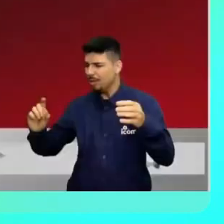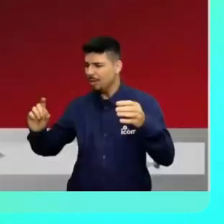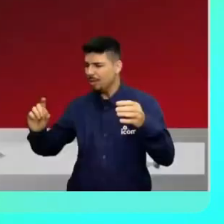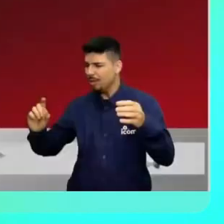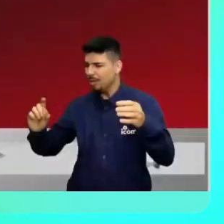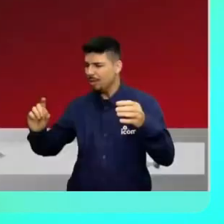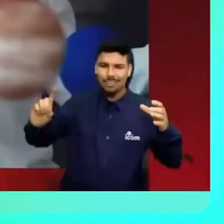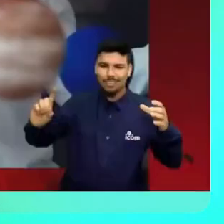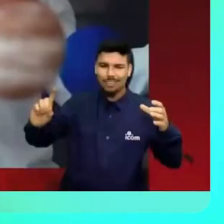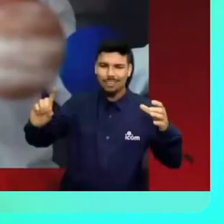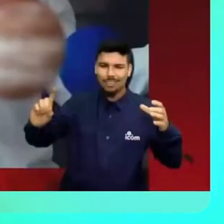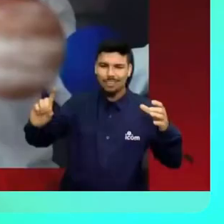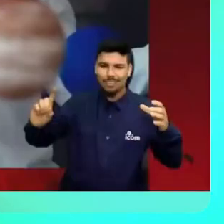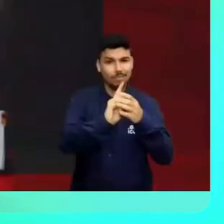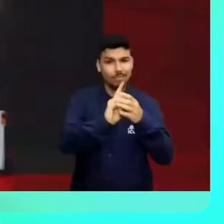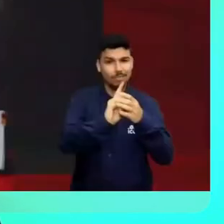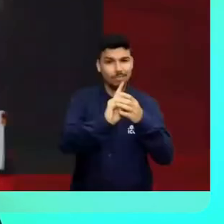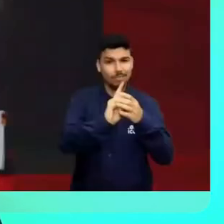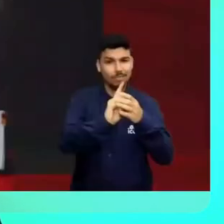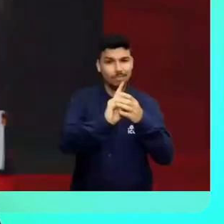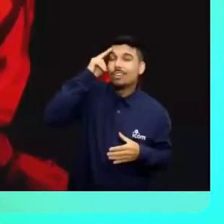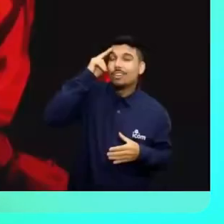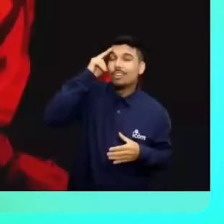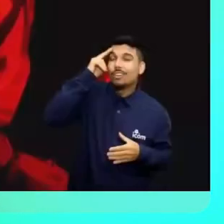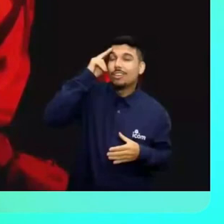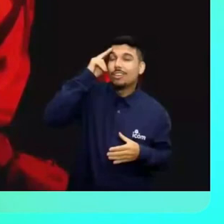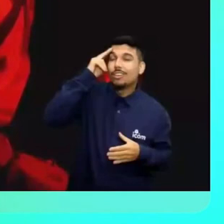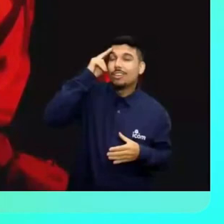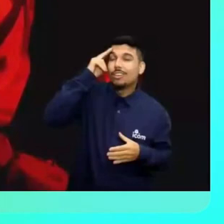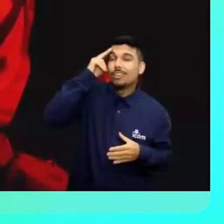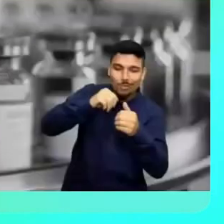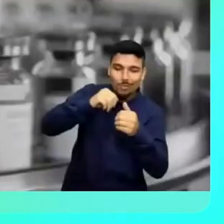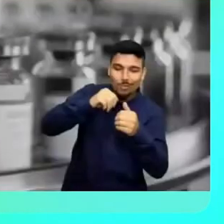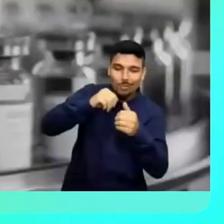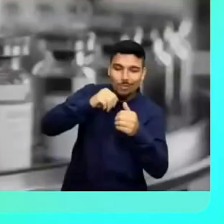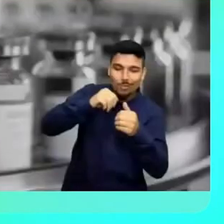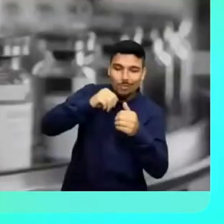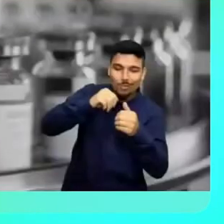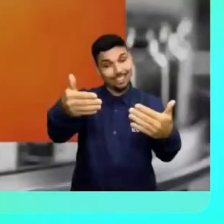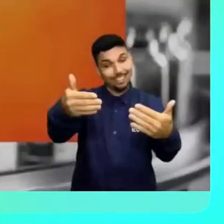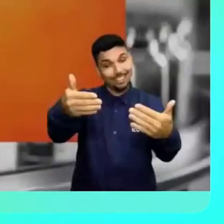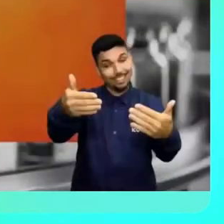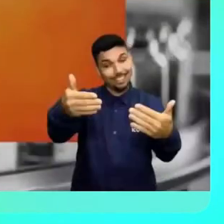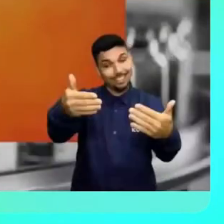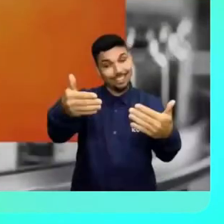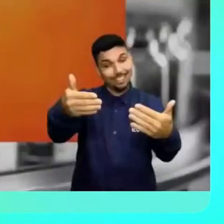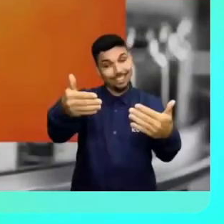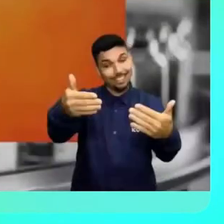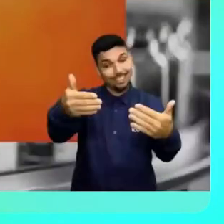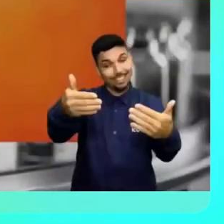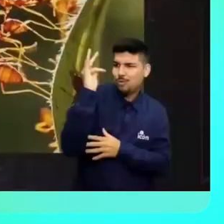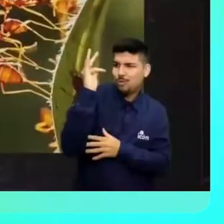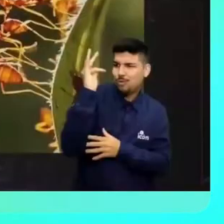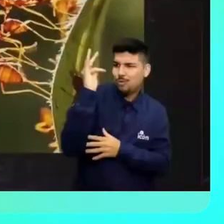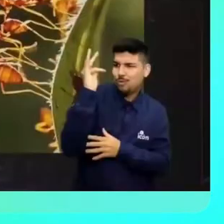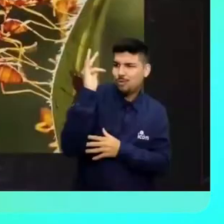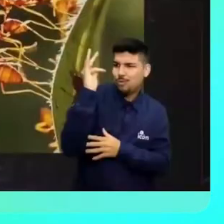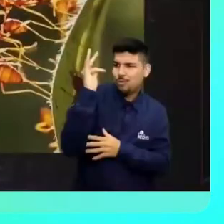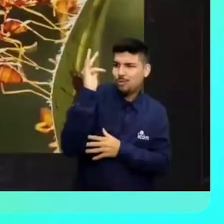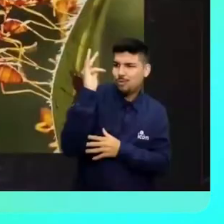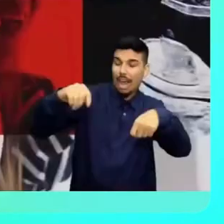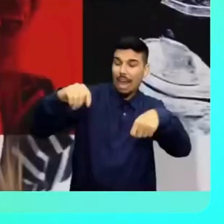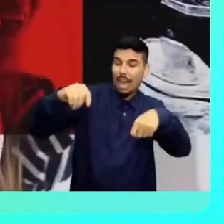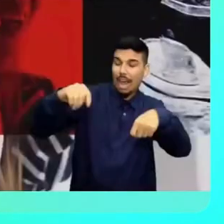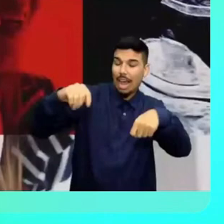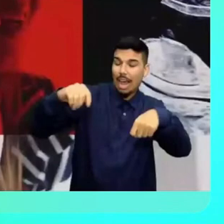soma para fazer parte. O sonhador soma para construir. O futuro só existe no coletivo. E para garantir o